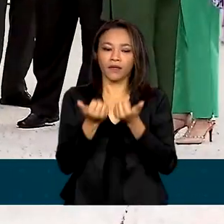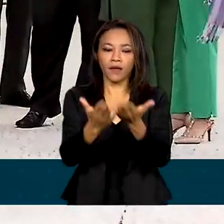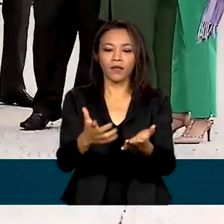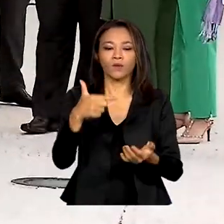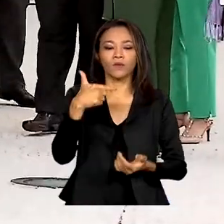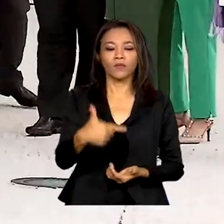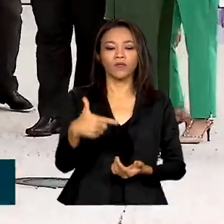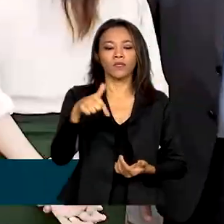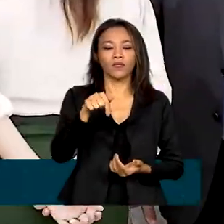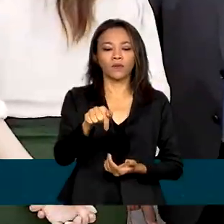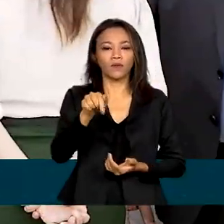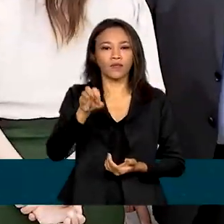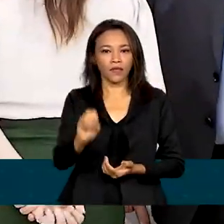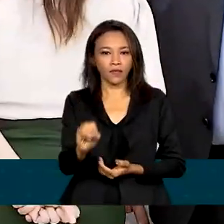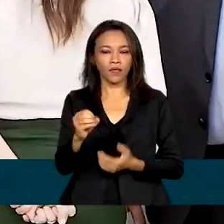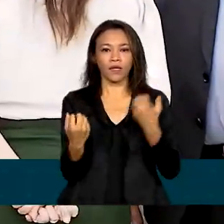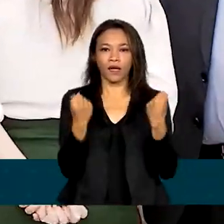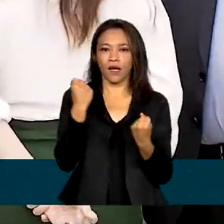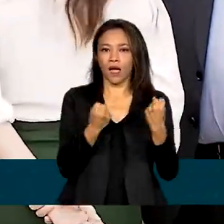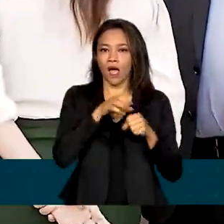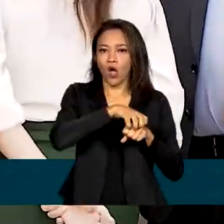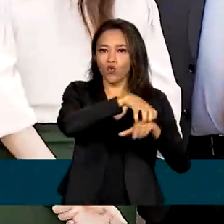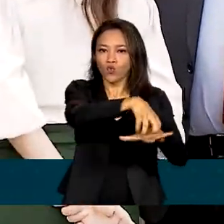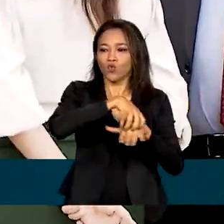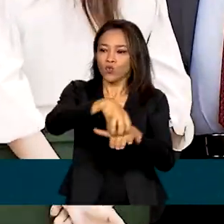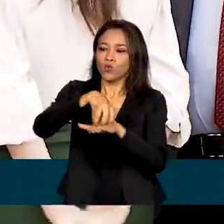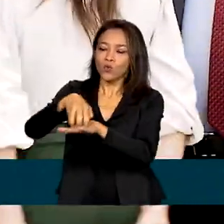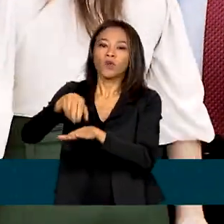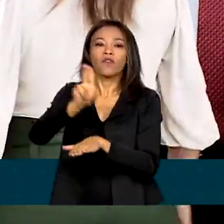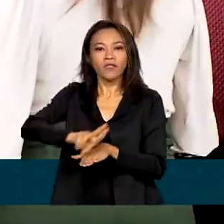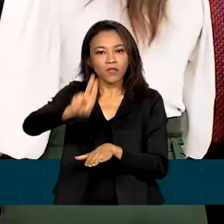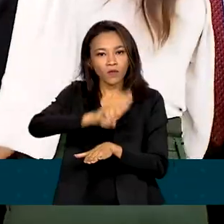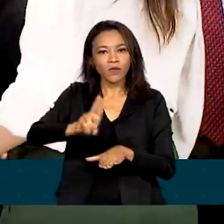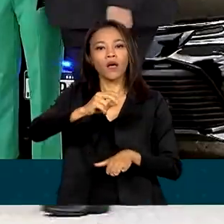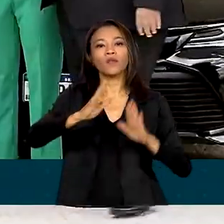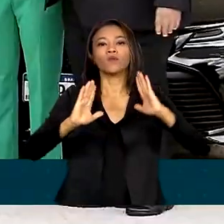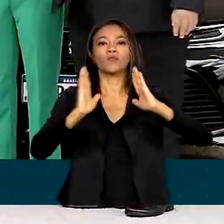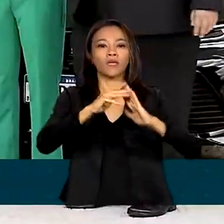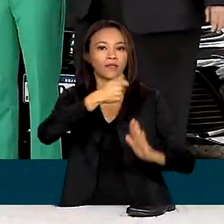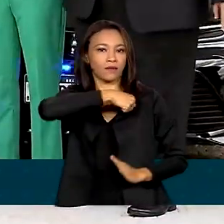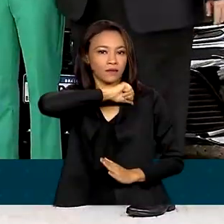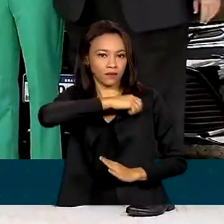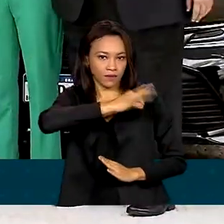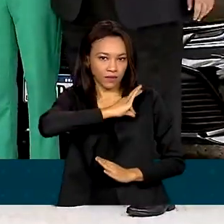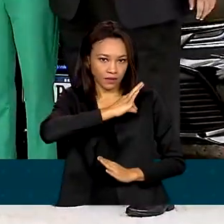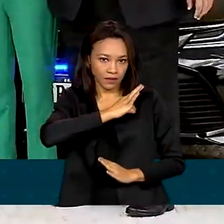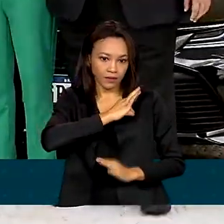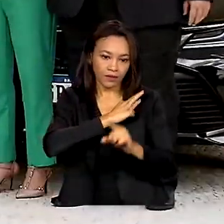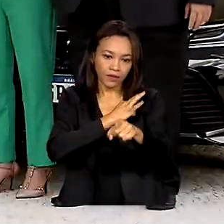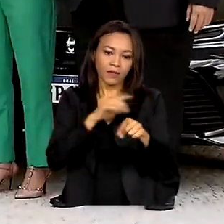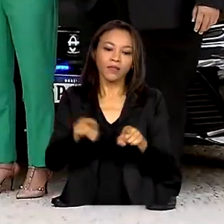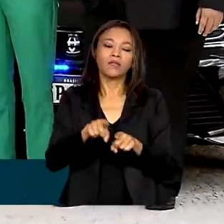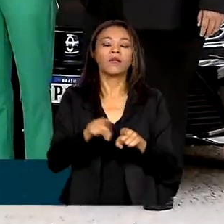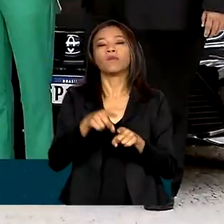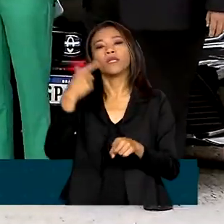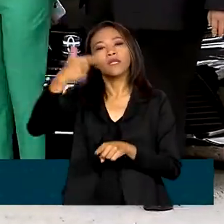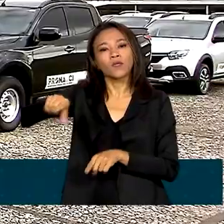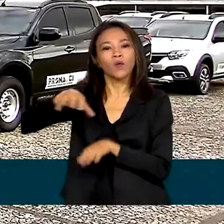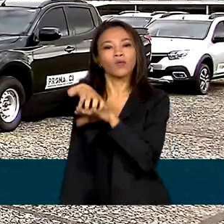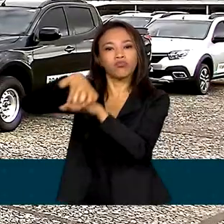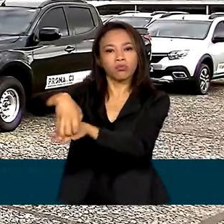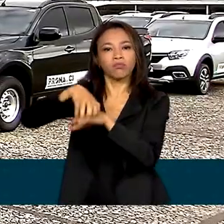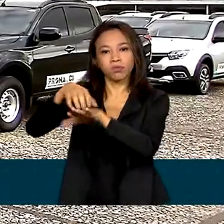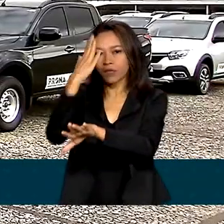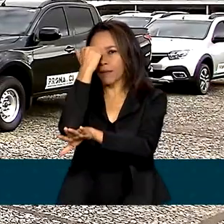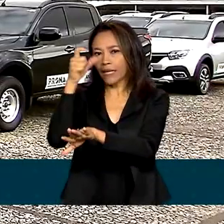viaturas que serão usadas nas Delegacias de Atendimento a Mulheres e nas Patrulhas Maria da Penha. No total,